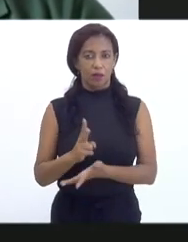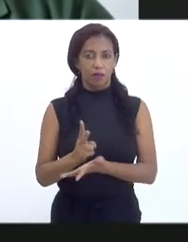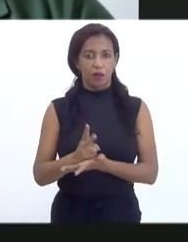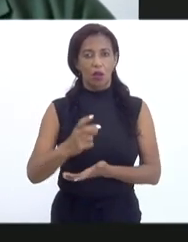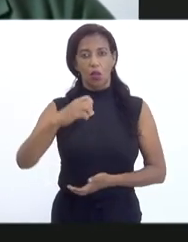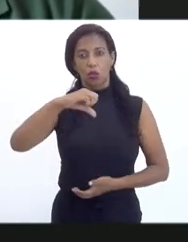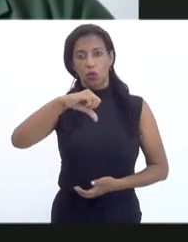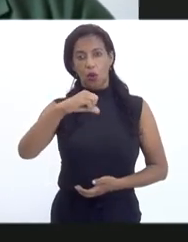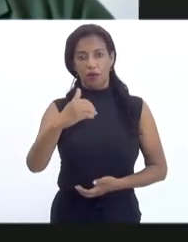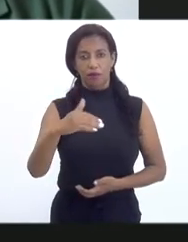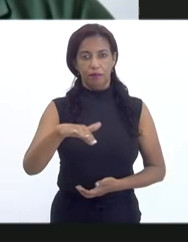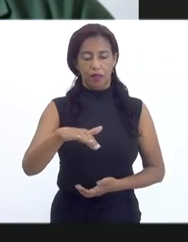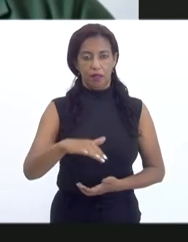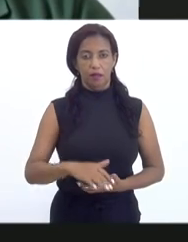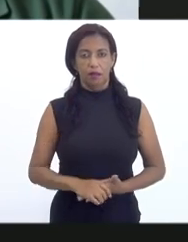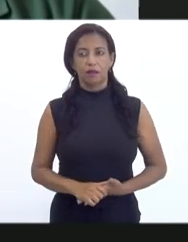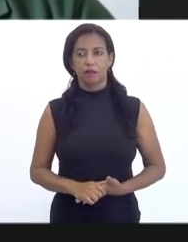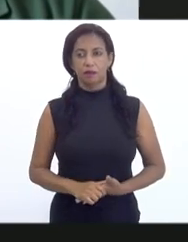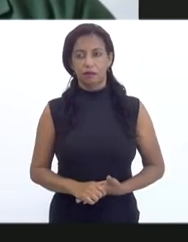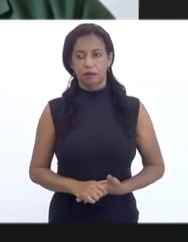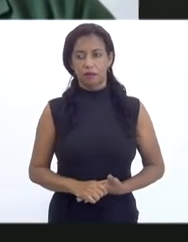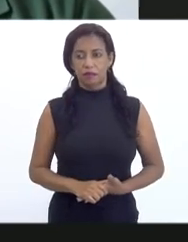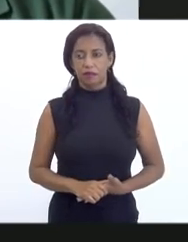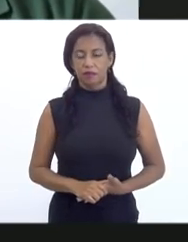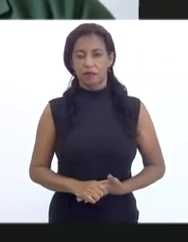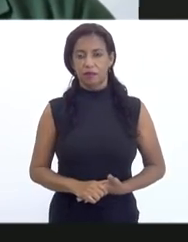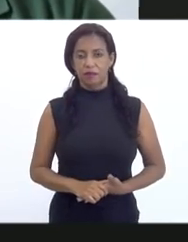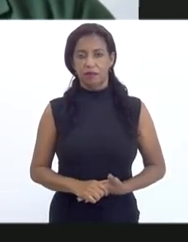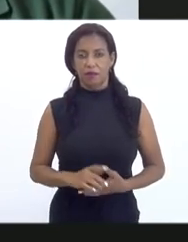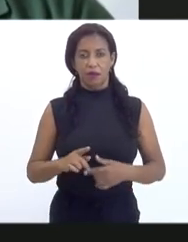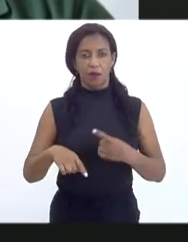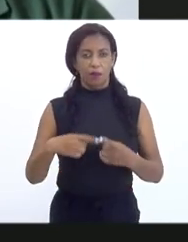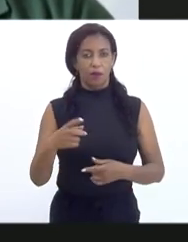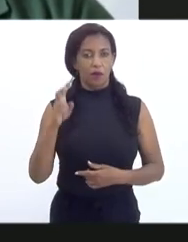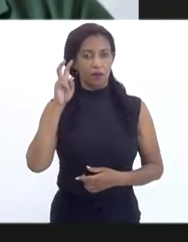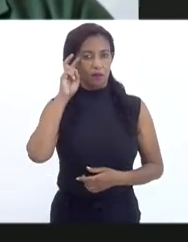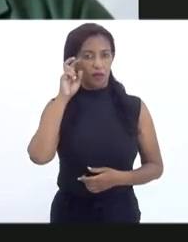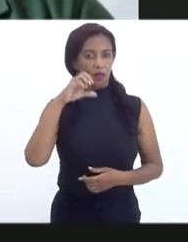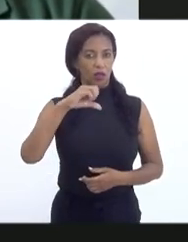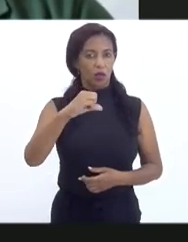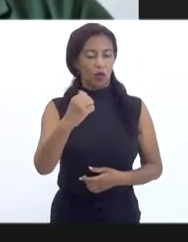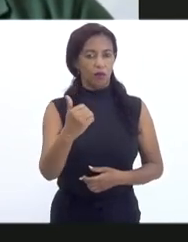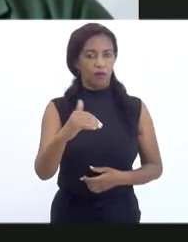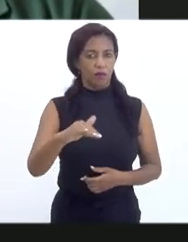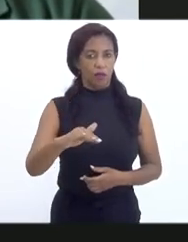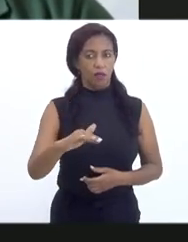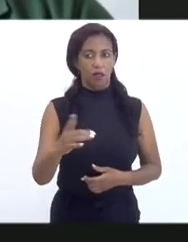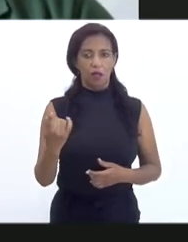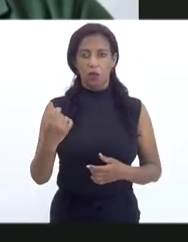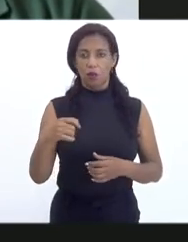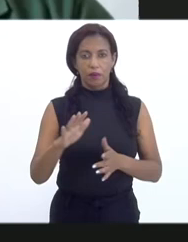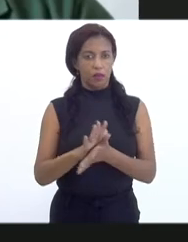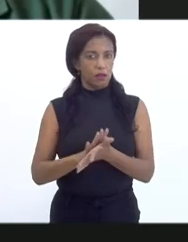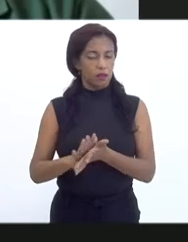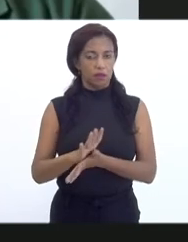9h30. Bota 9h30. Tá? Tá bom. Próxima quinta, 9h30. Não precisa nem... Isso, não precisa